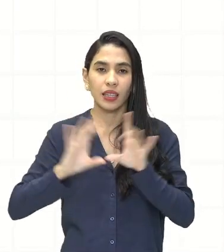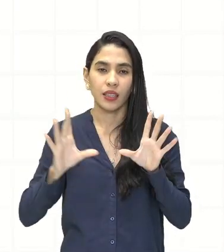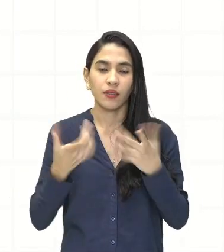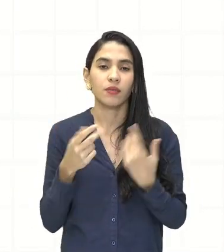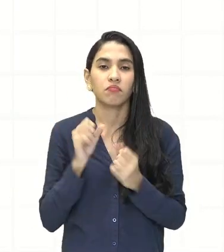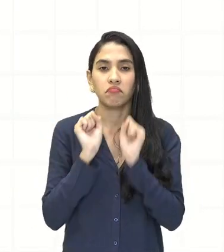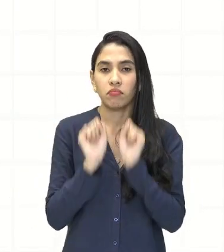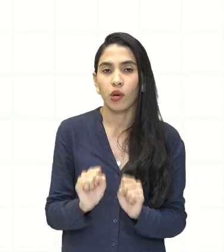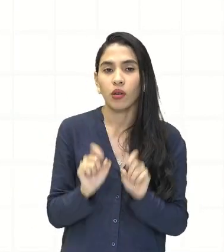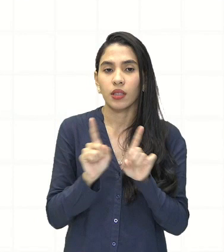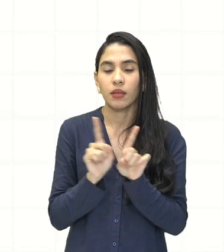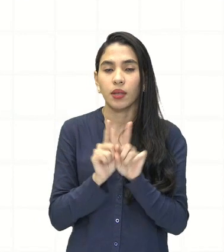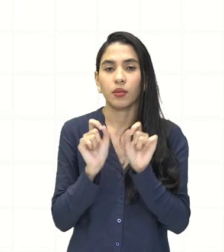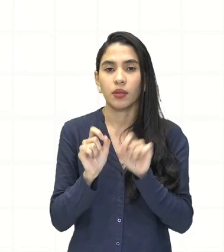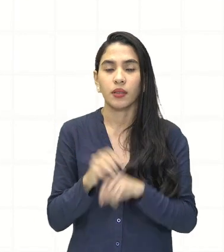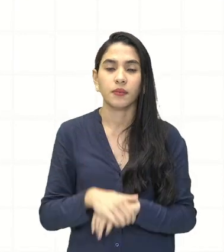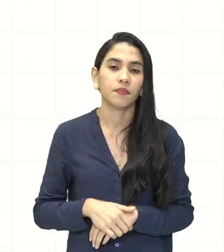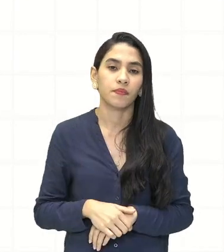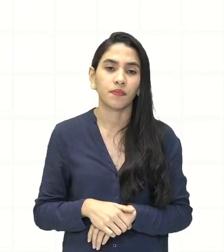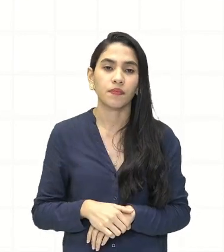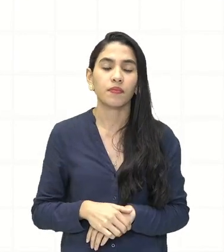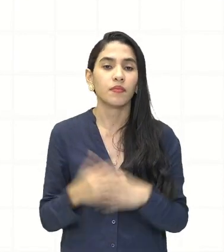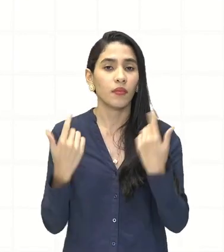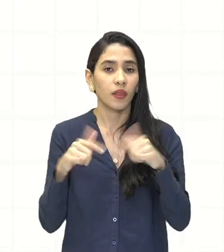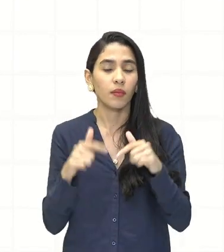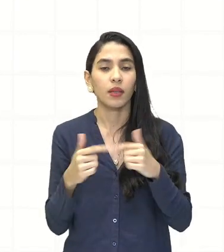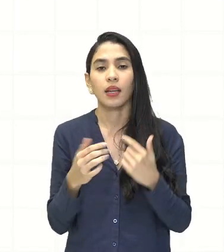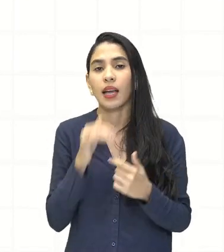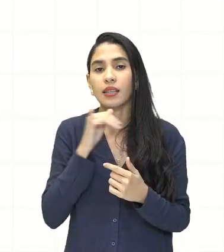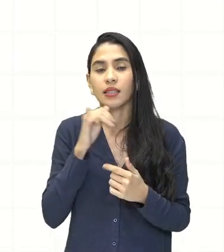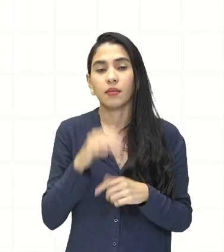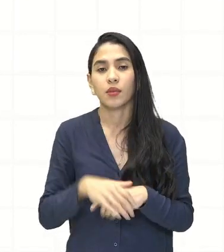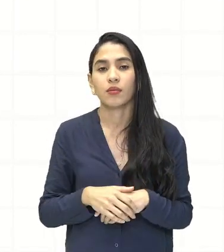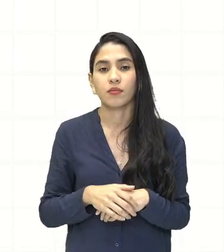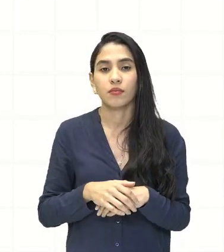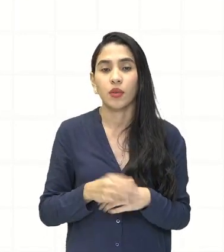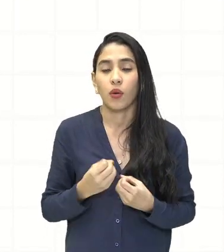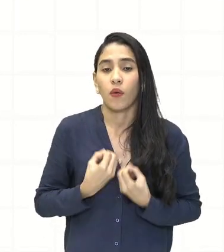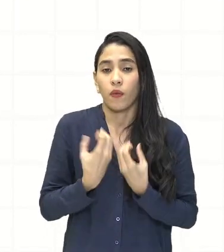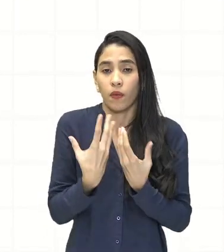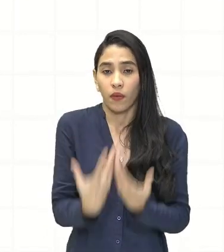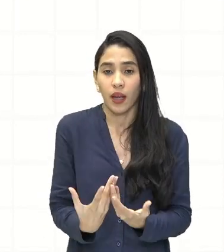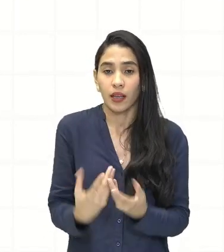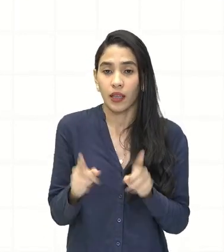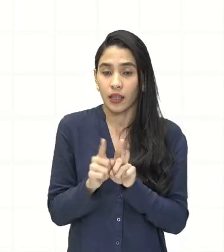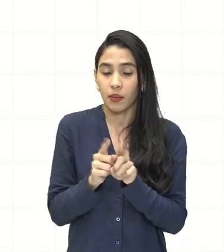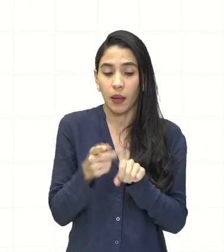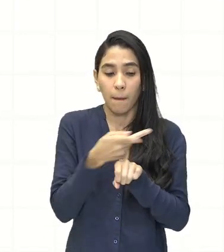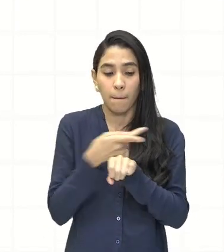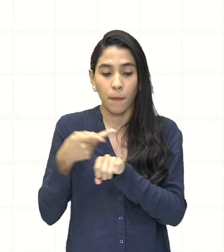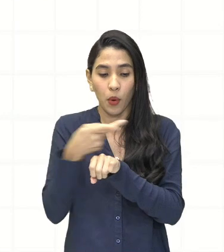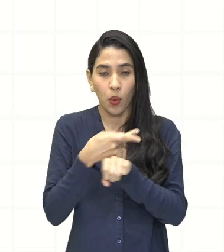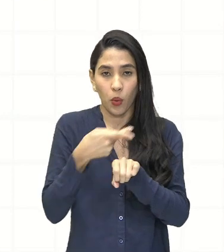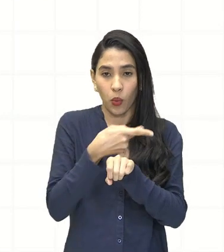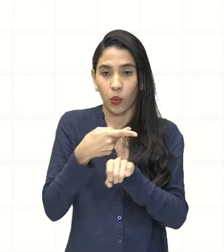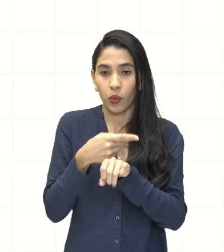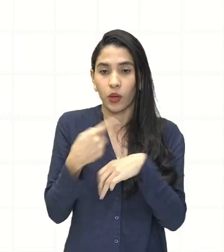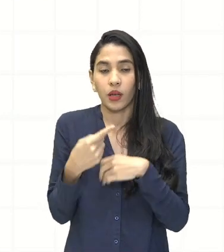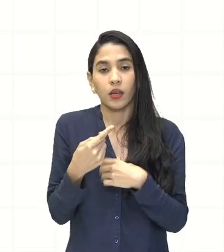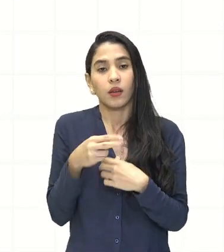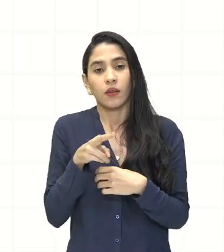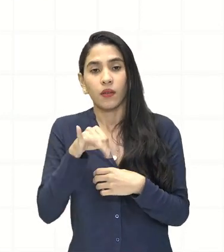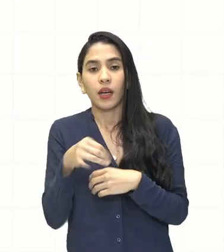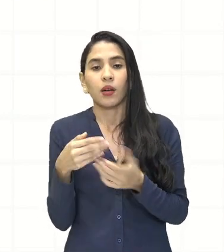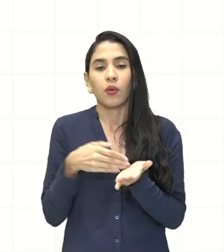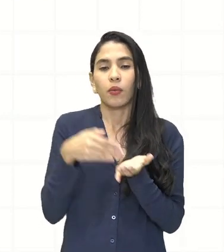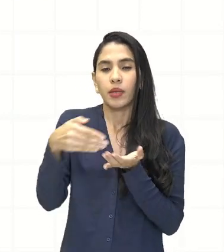que eles podem ali também trabalhar a questão da oferta e da procura. Então eles vão começar a